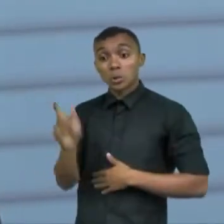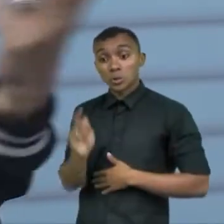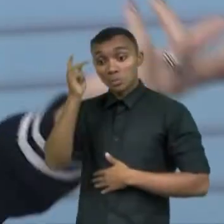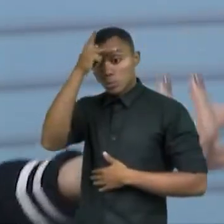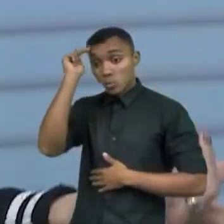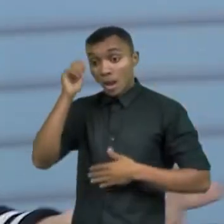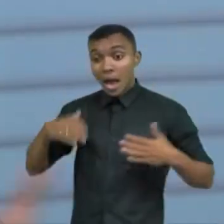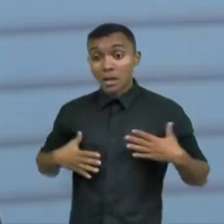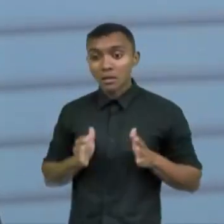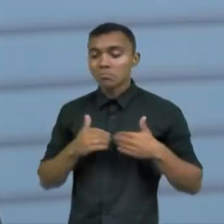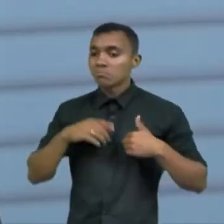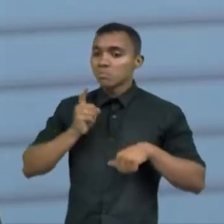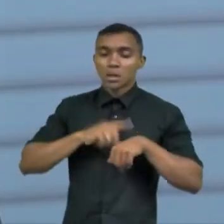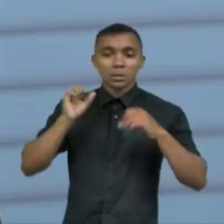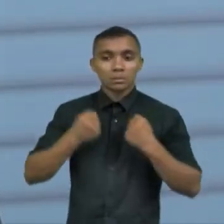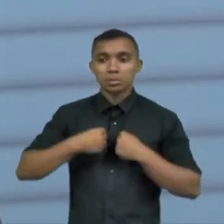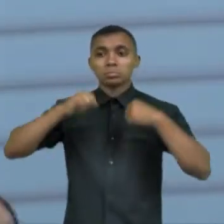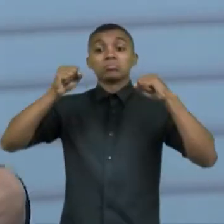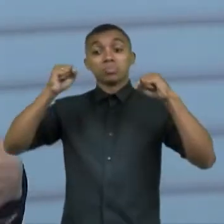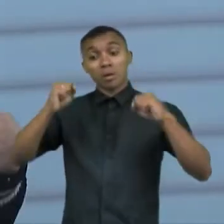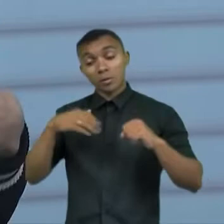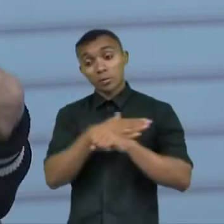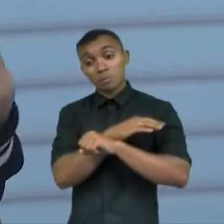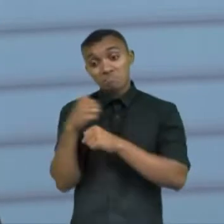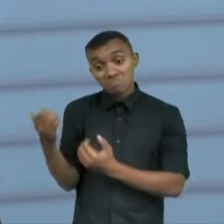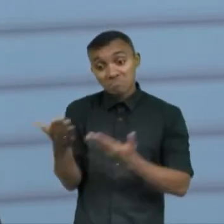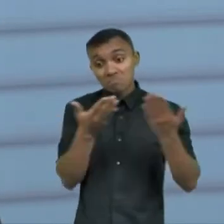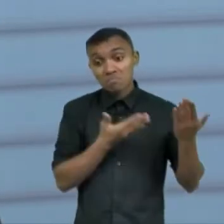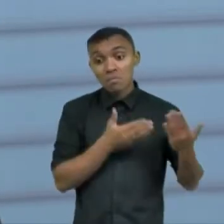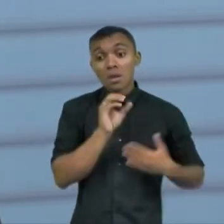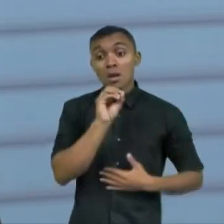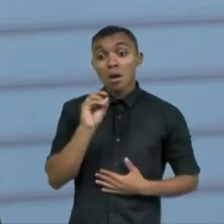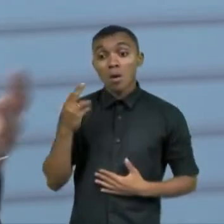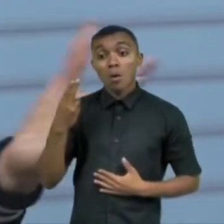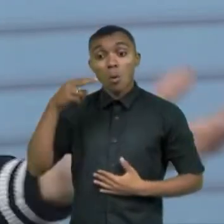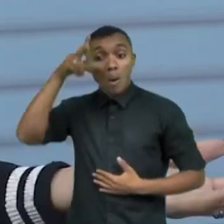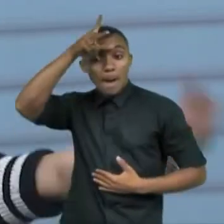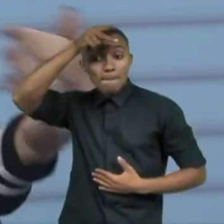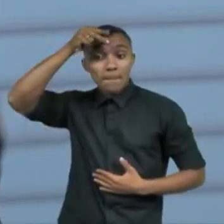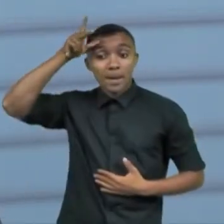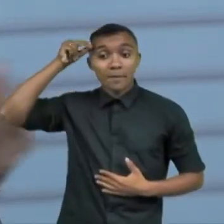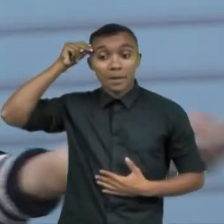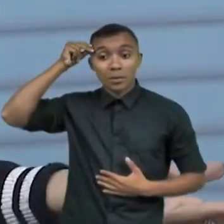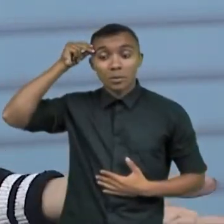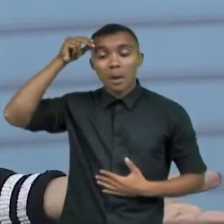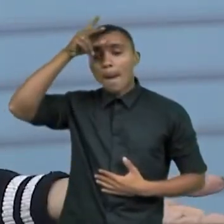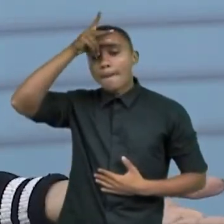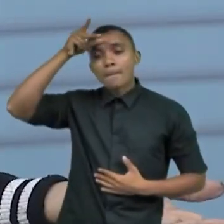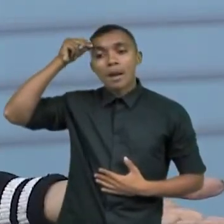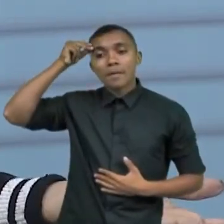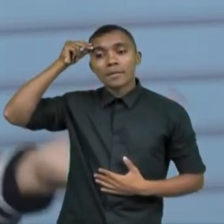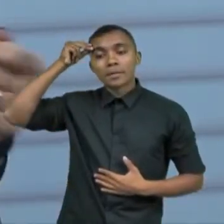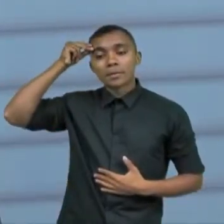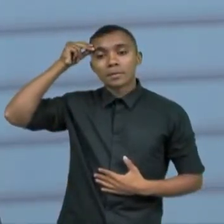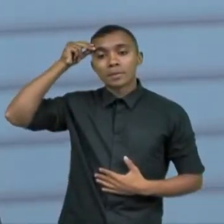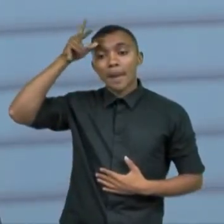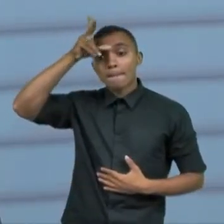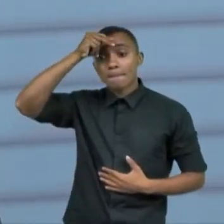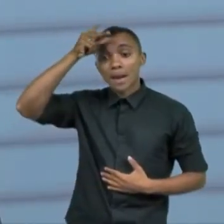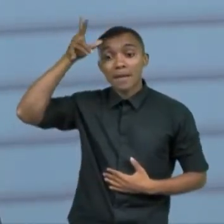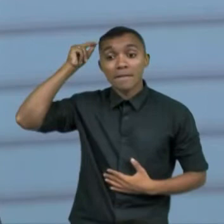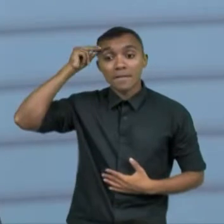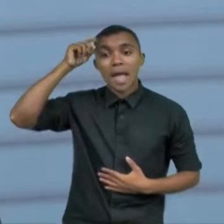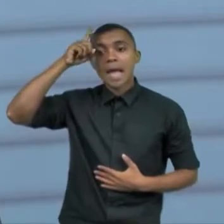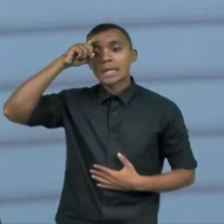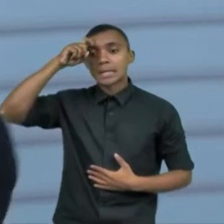autista entra em crise que você pode ocupar isso então a própria prefeitura o prefeito aderiu aderiu a